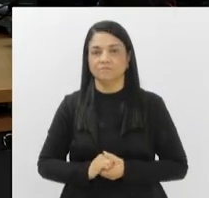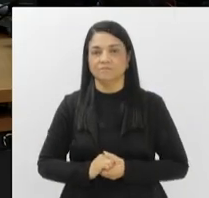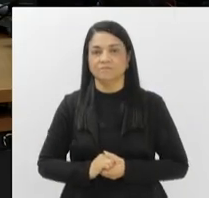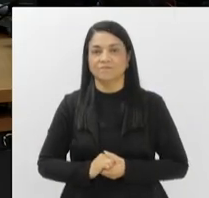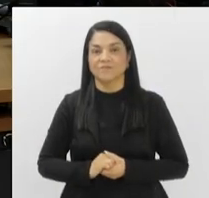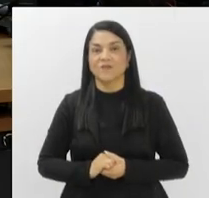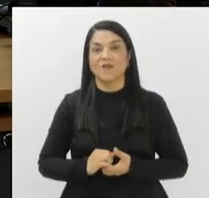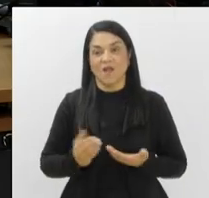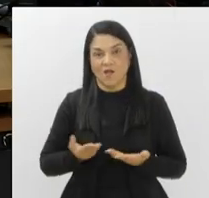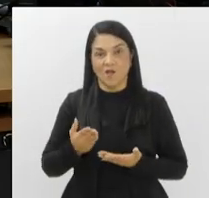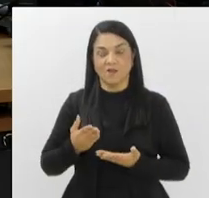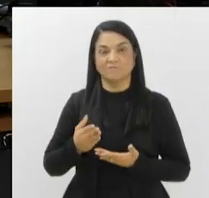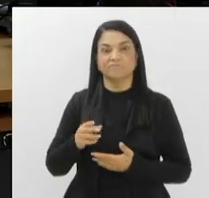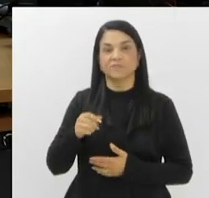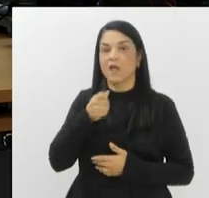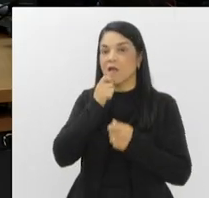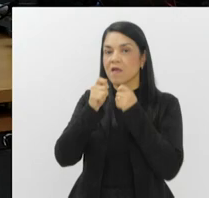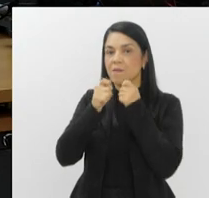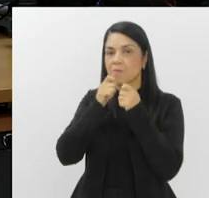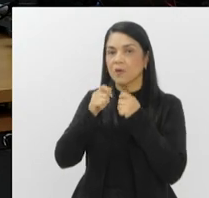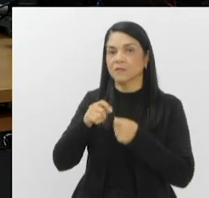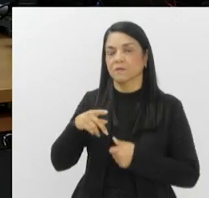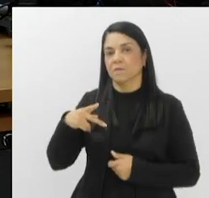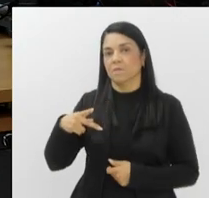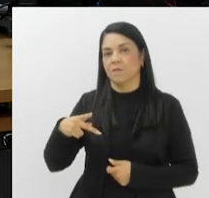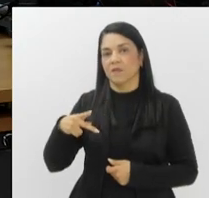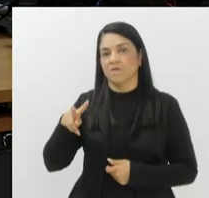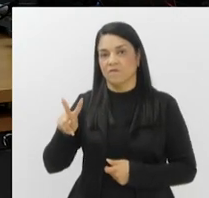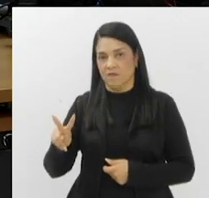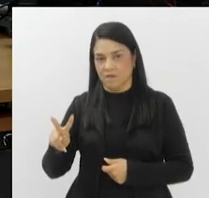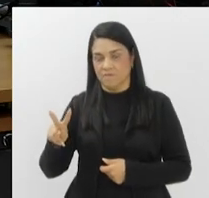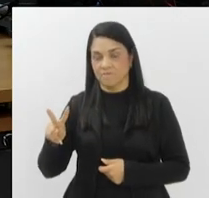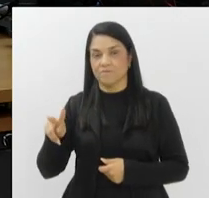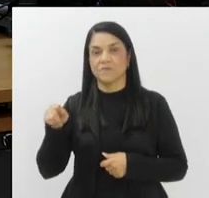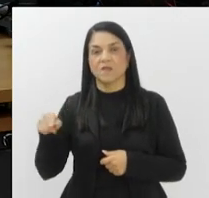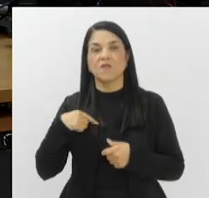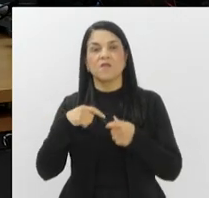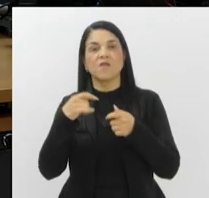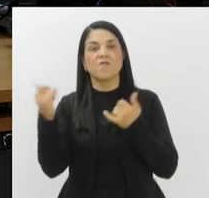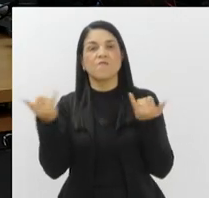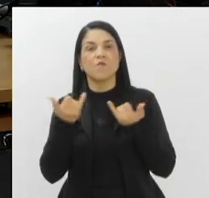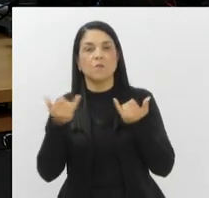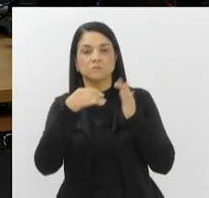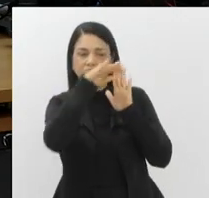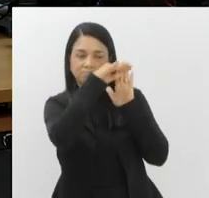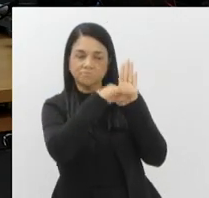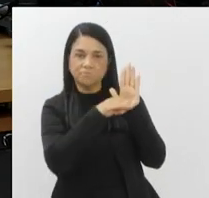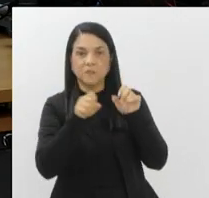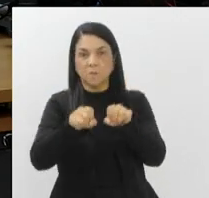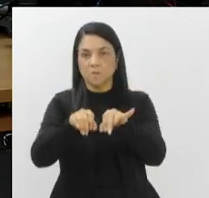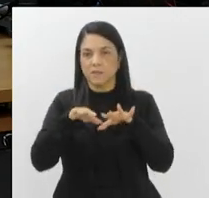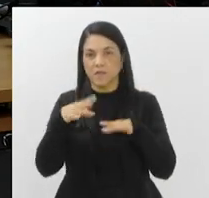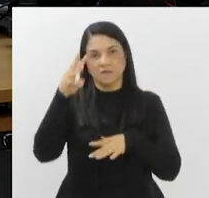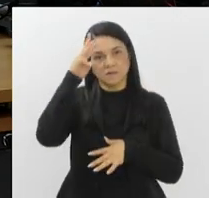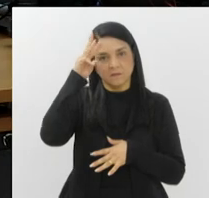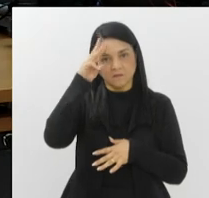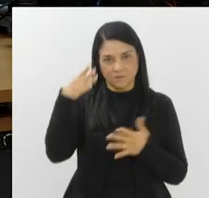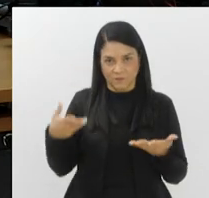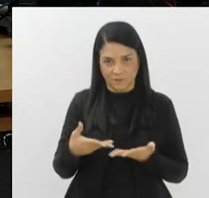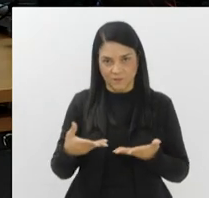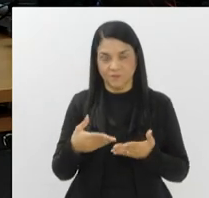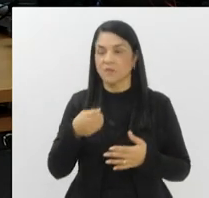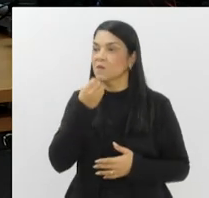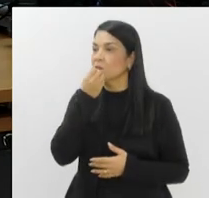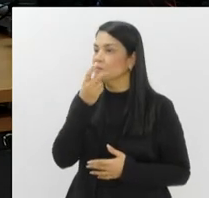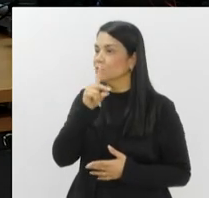Eu vou chamar agora o repórter Paulo Vítor Viviani para saber informações sobre a pauta do plenário desta terça-feira. Bom dia, PV.